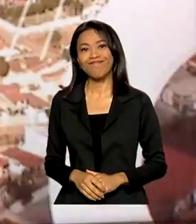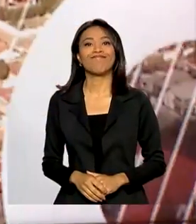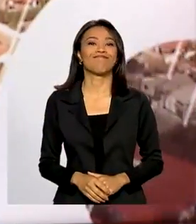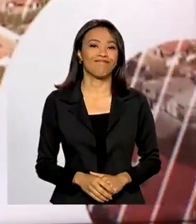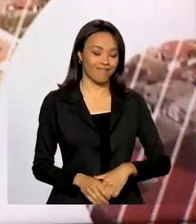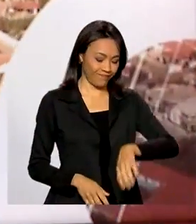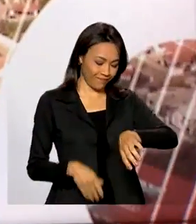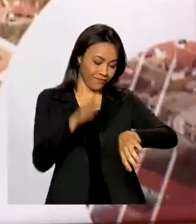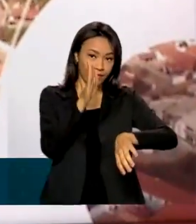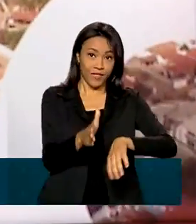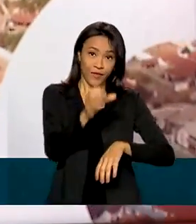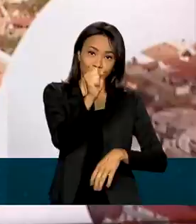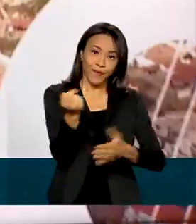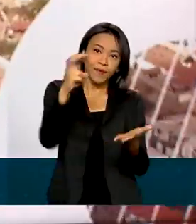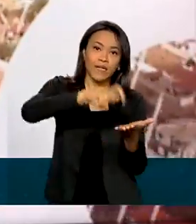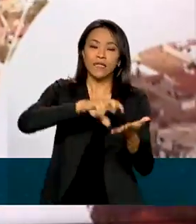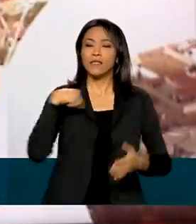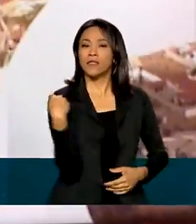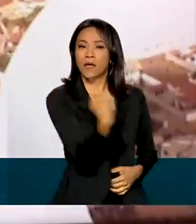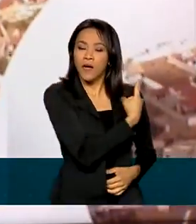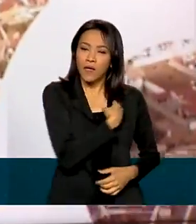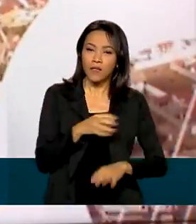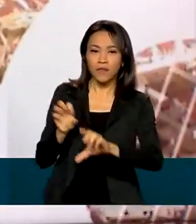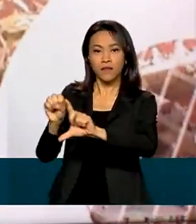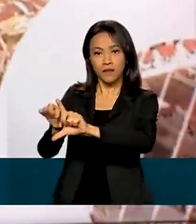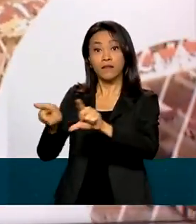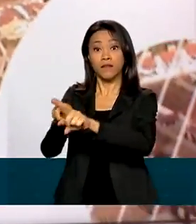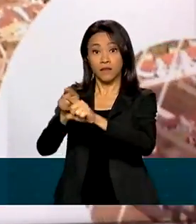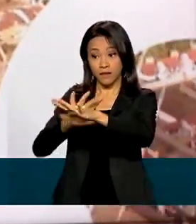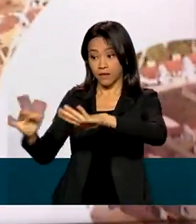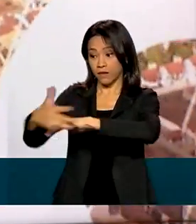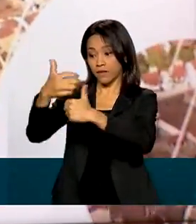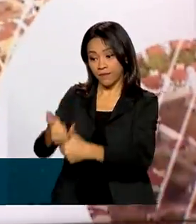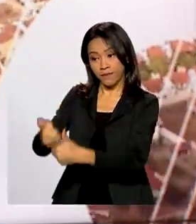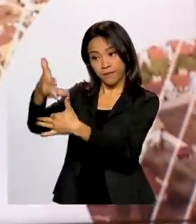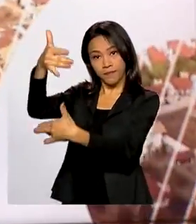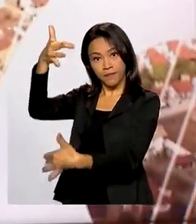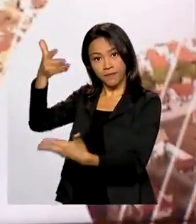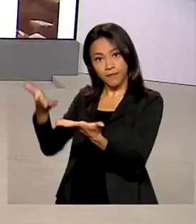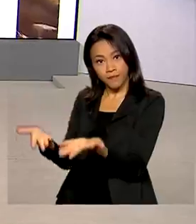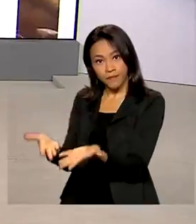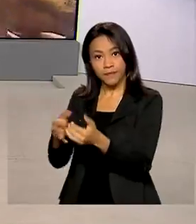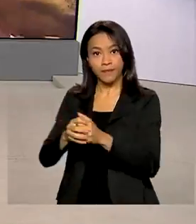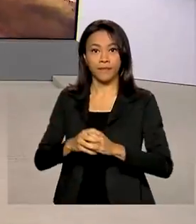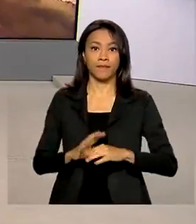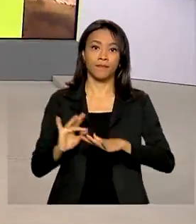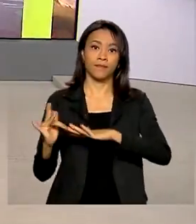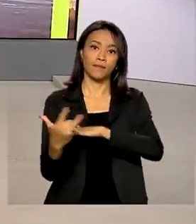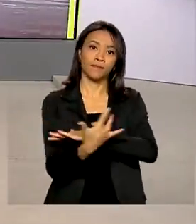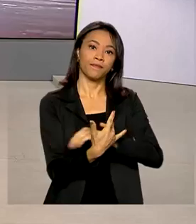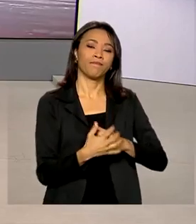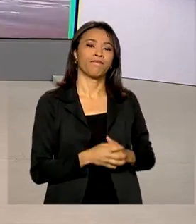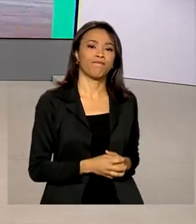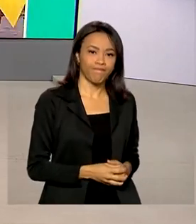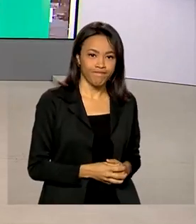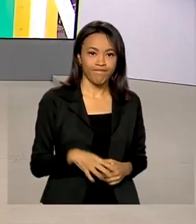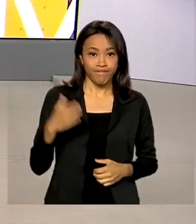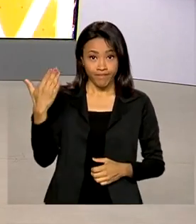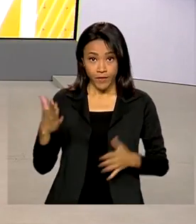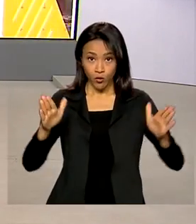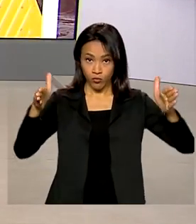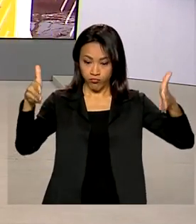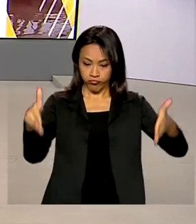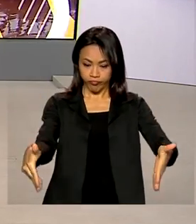Oito horas da manhã, nós estamos ao vivo também pelas redes sociais. O funeral da Reine Elizabeth